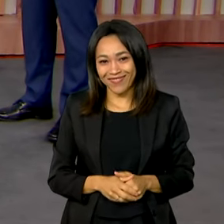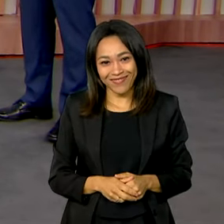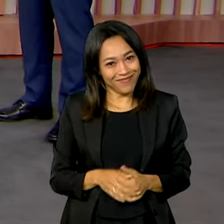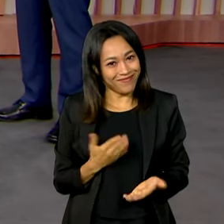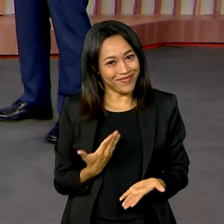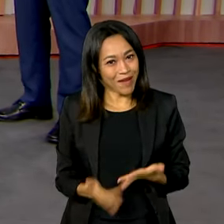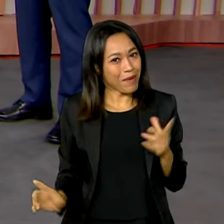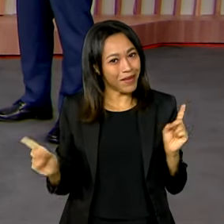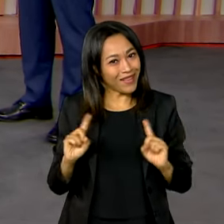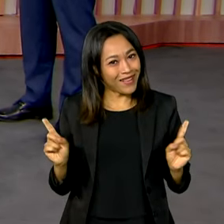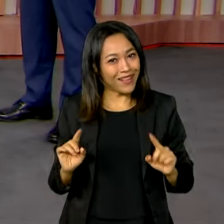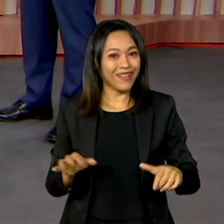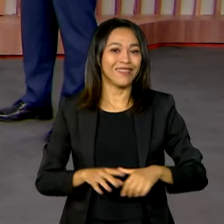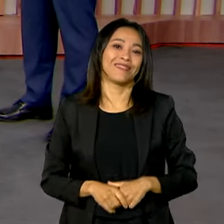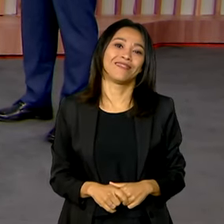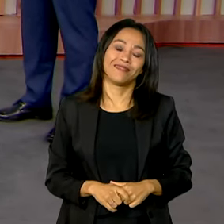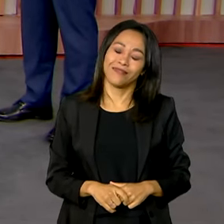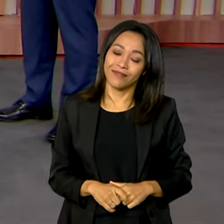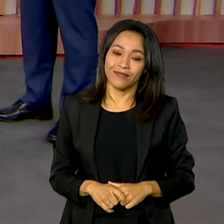Imperdível. Eu, inclusive,